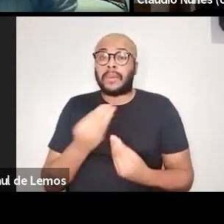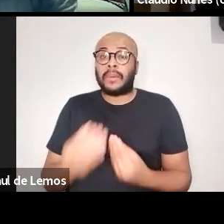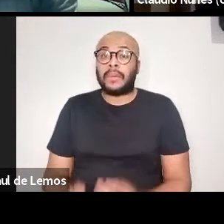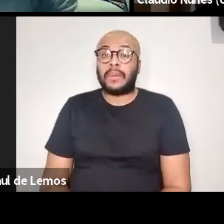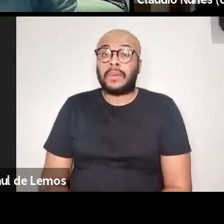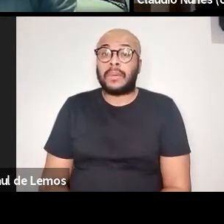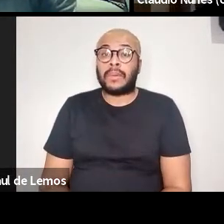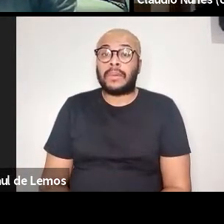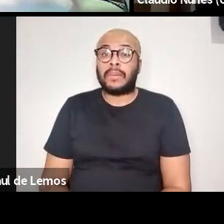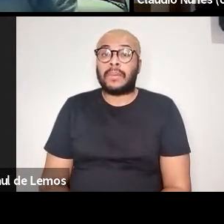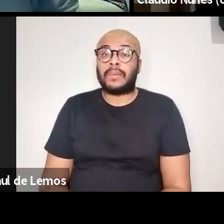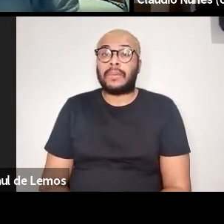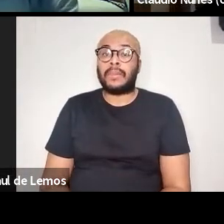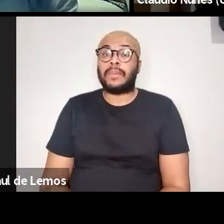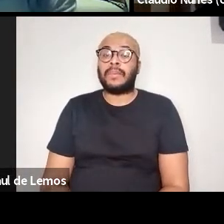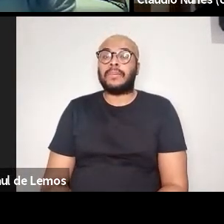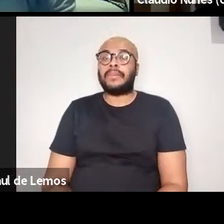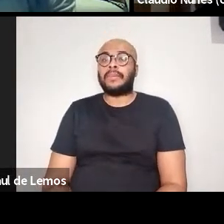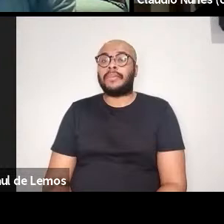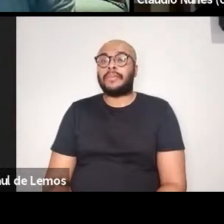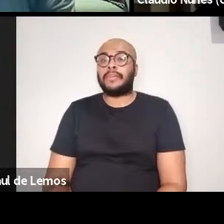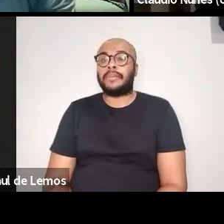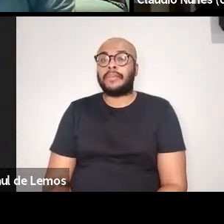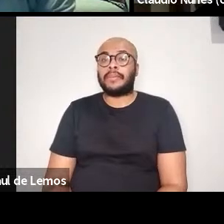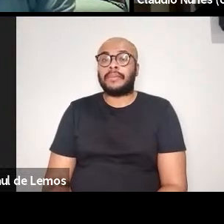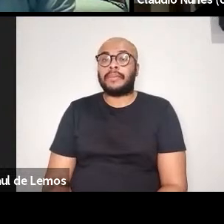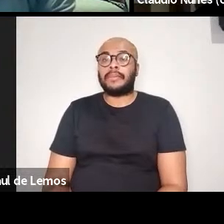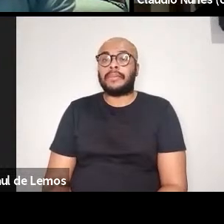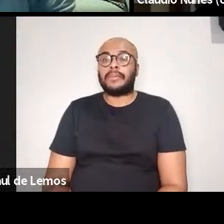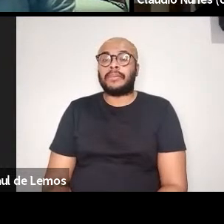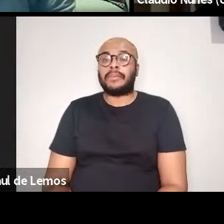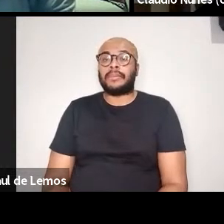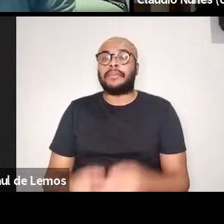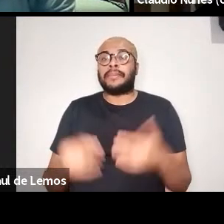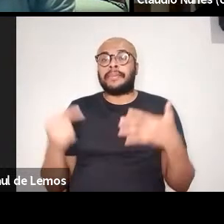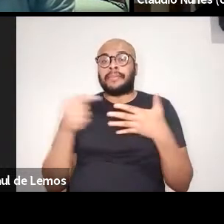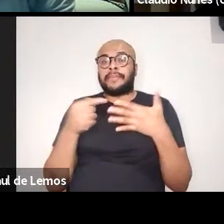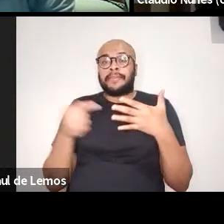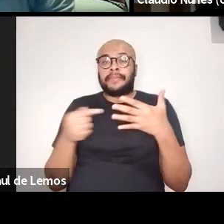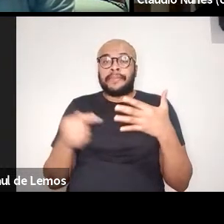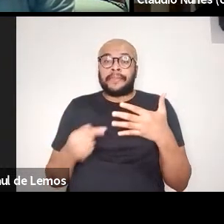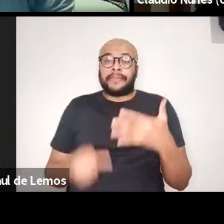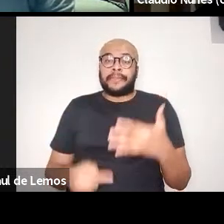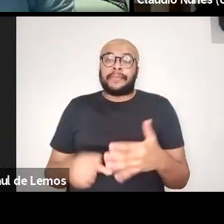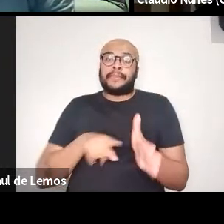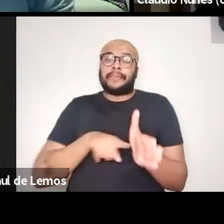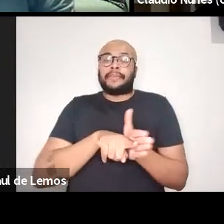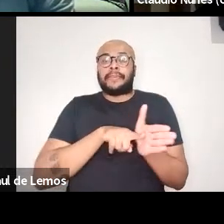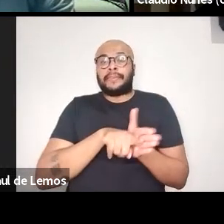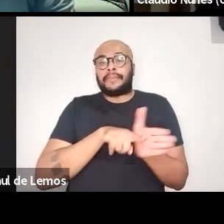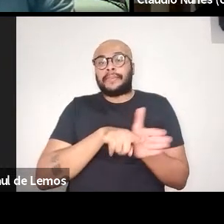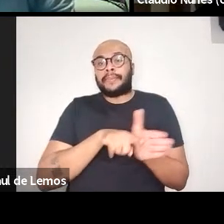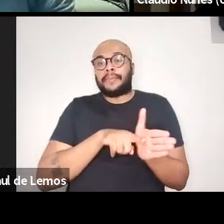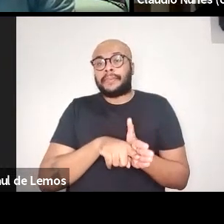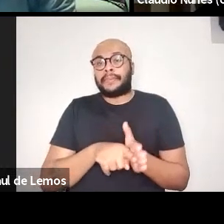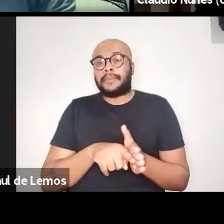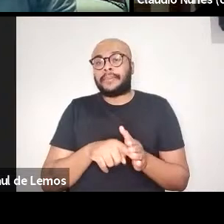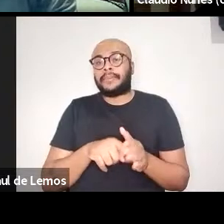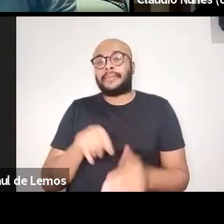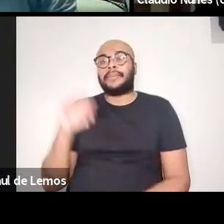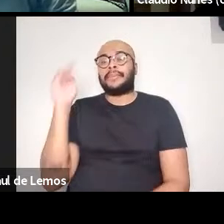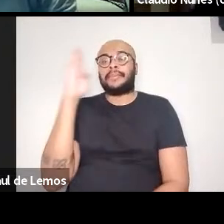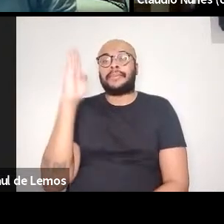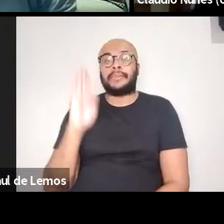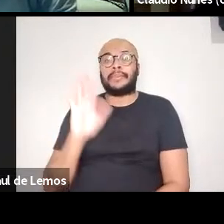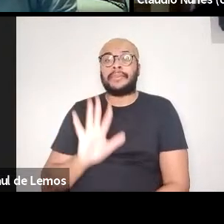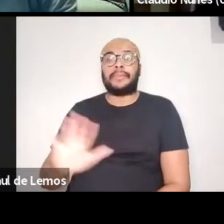restringe as opções de pesquisadoras, pesquisadores do Brasil que